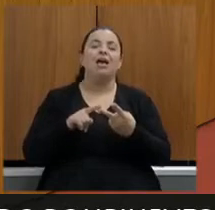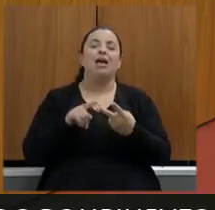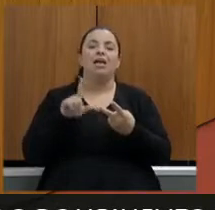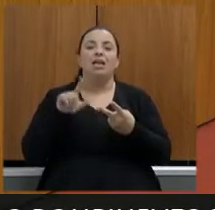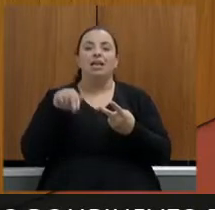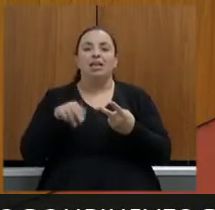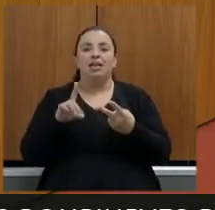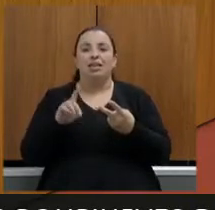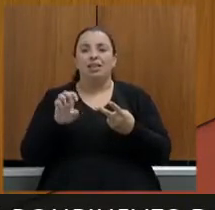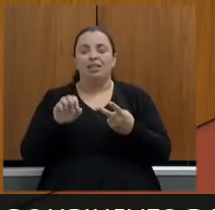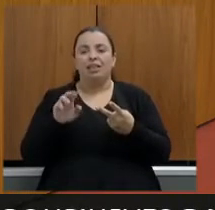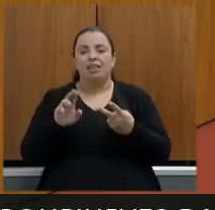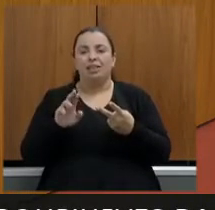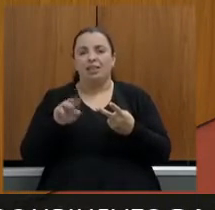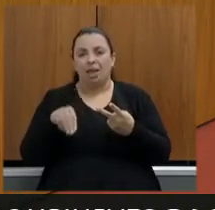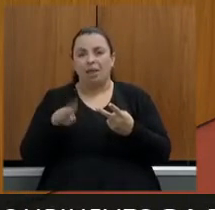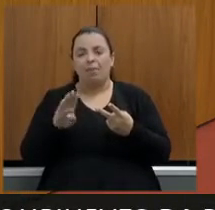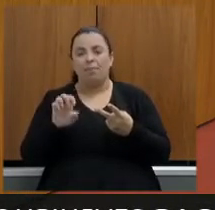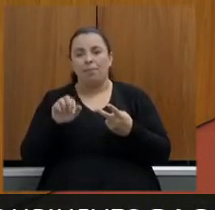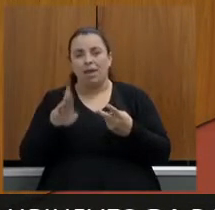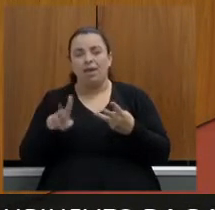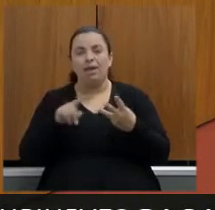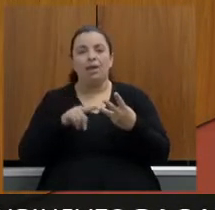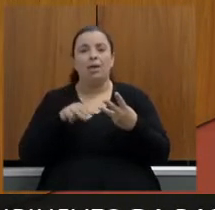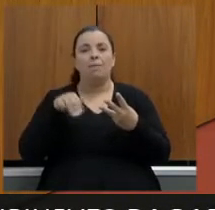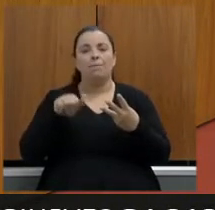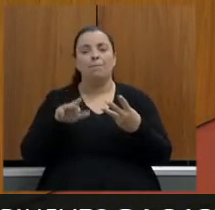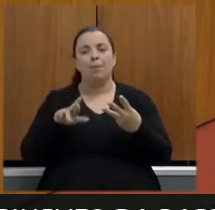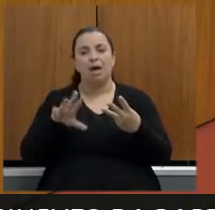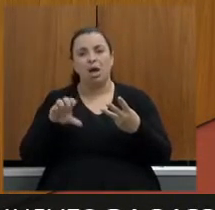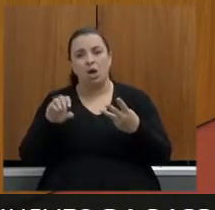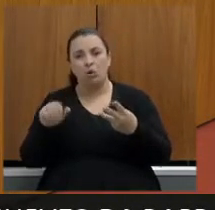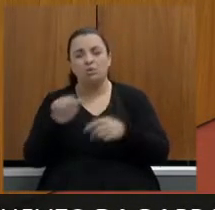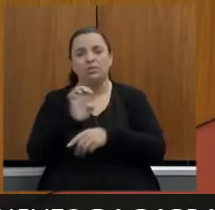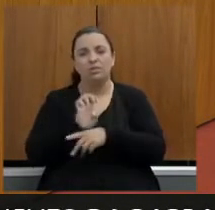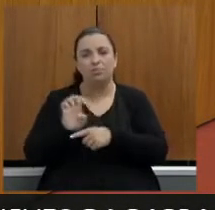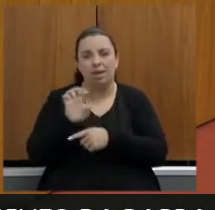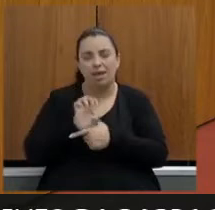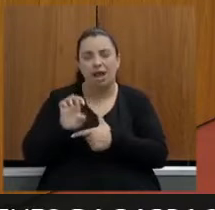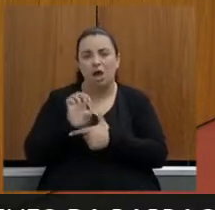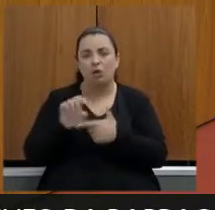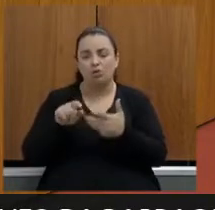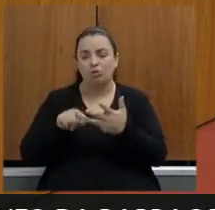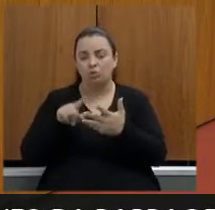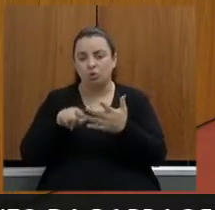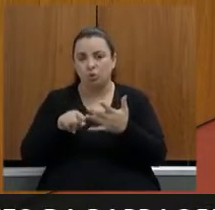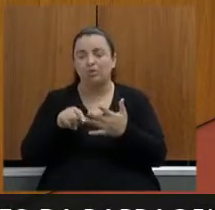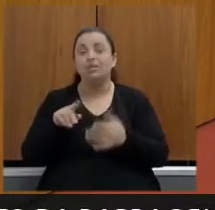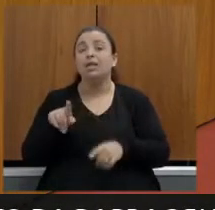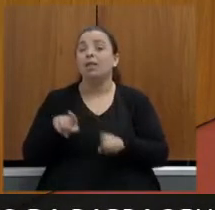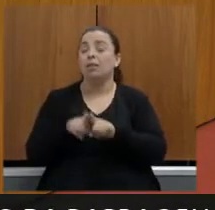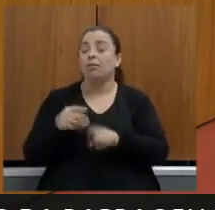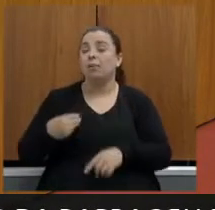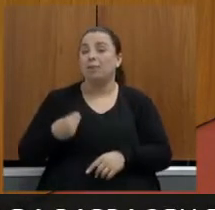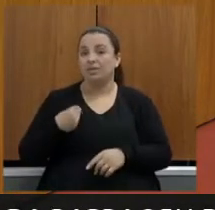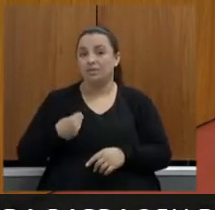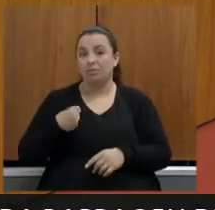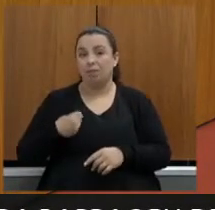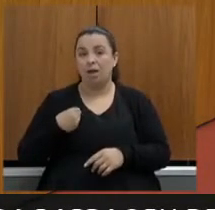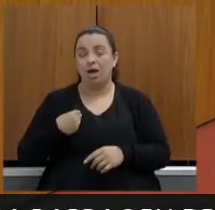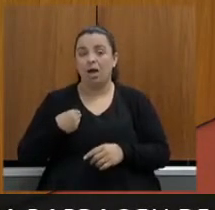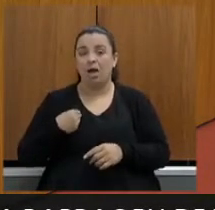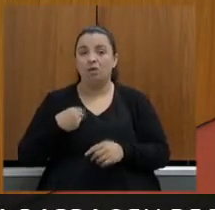Marcos de Esmeraldas Adriane de Esmeraldas que também participaram conosco durante